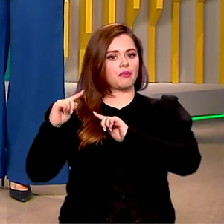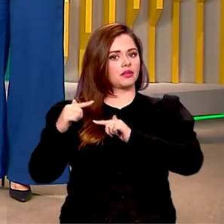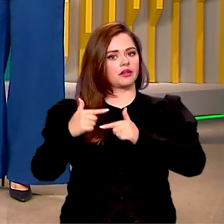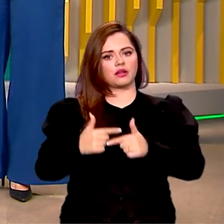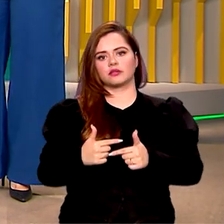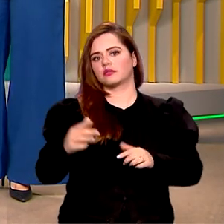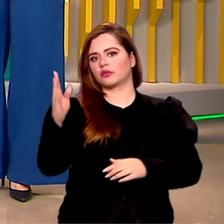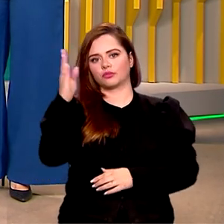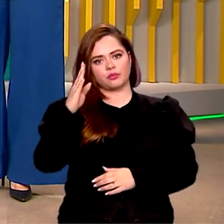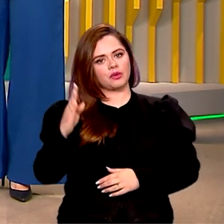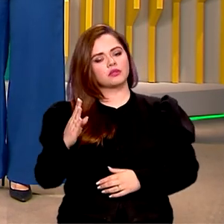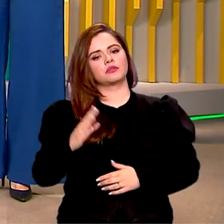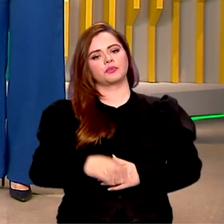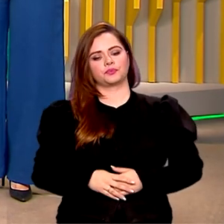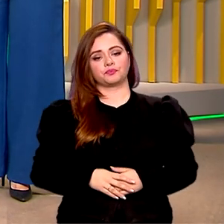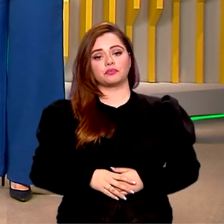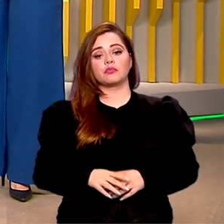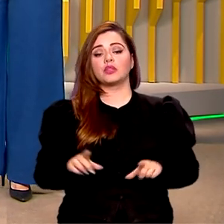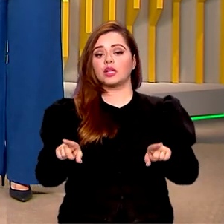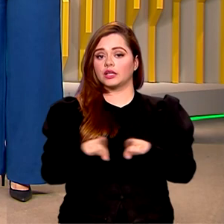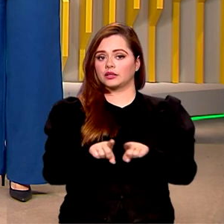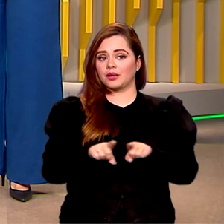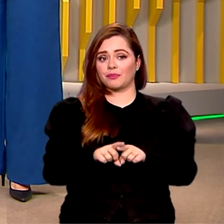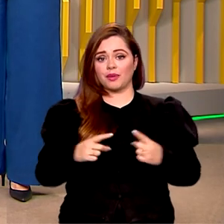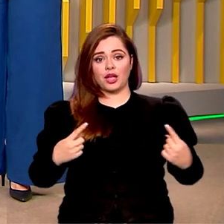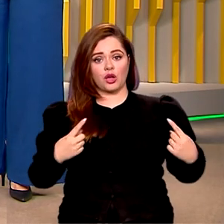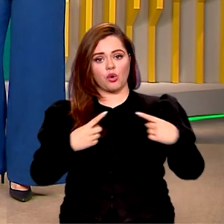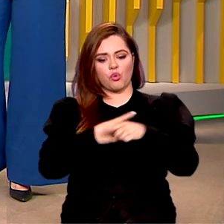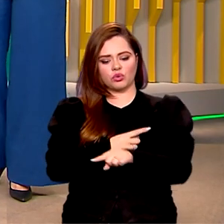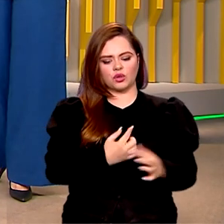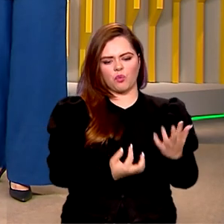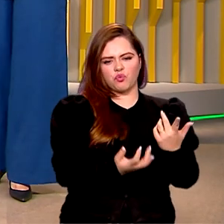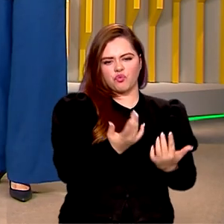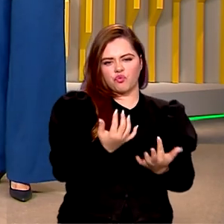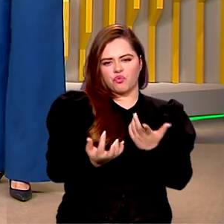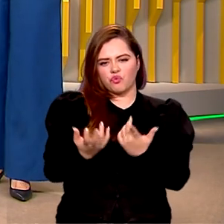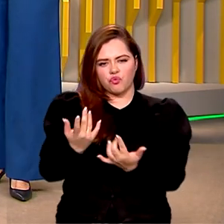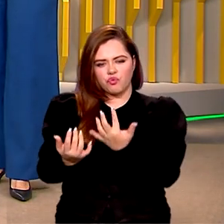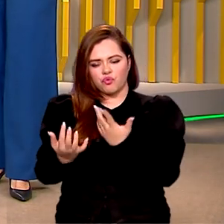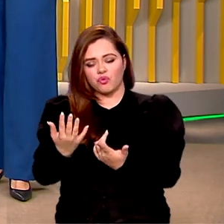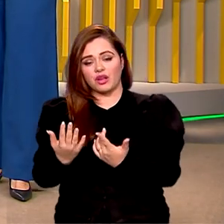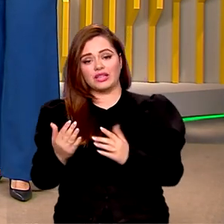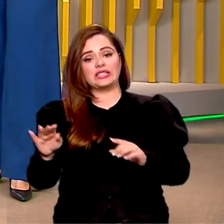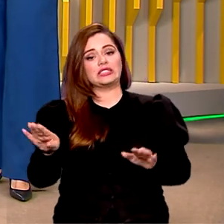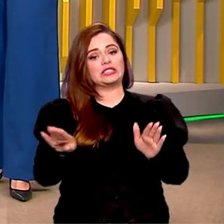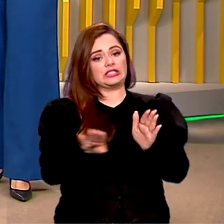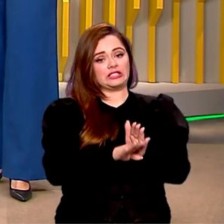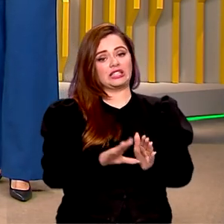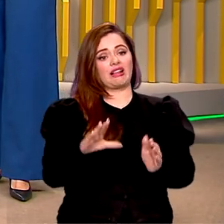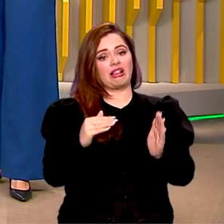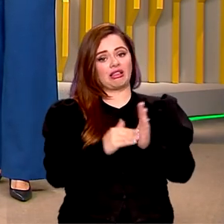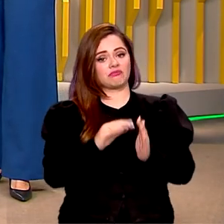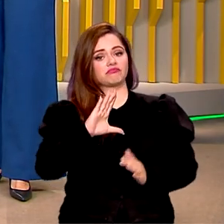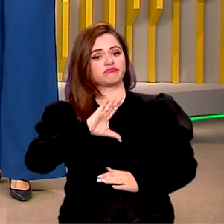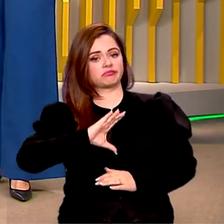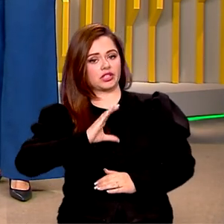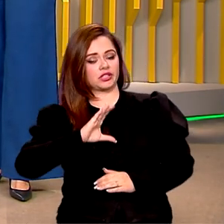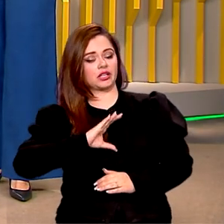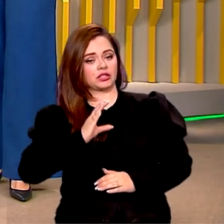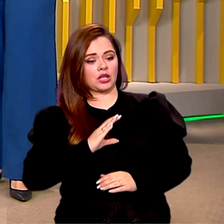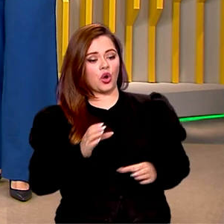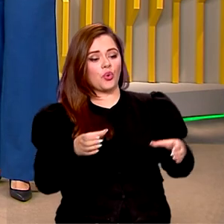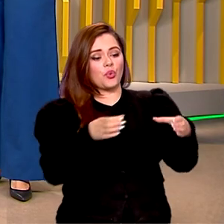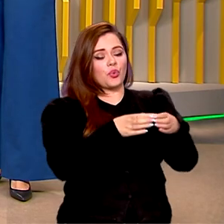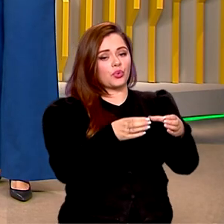brasileira, não é? É, Roberto. E no caso do combate aos incêndios florestais que atingem o Canadá, a Missão Humanitária Brasileira